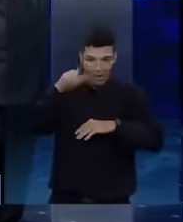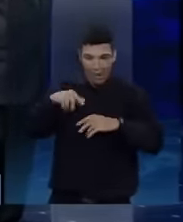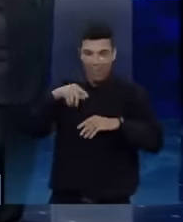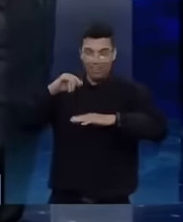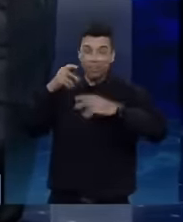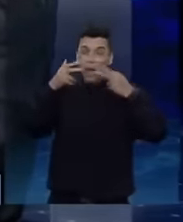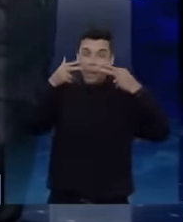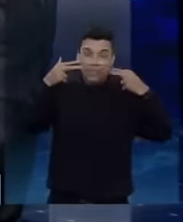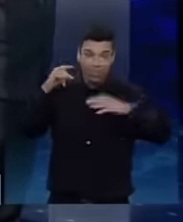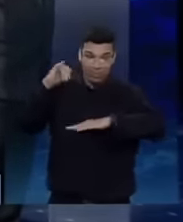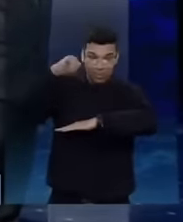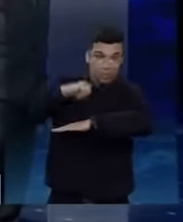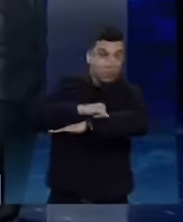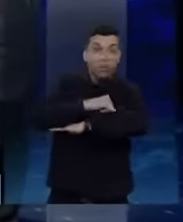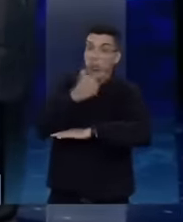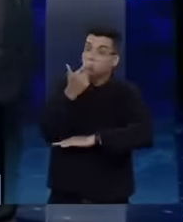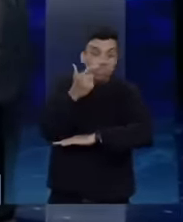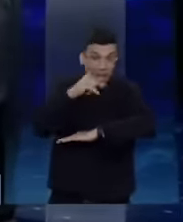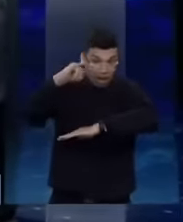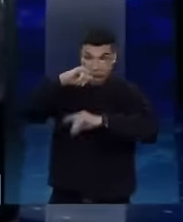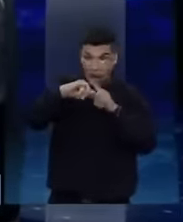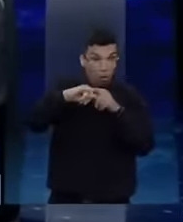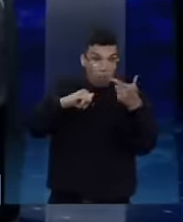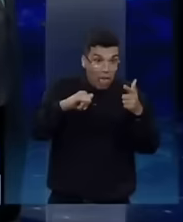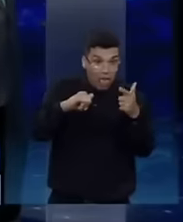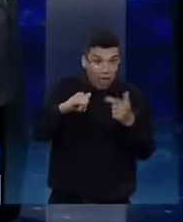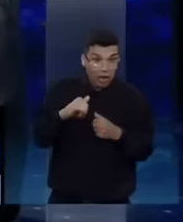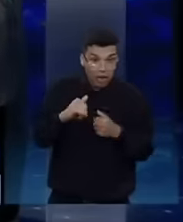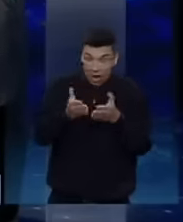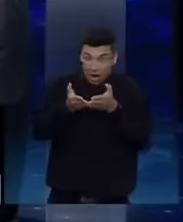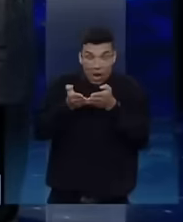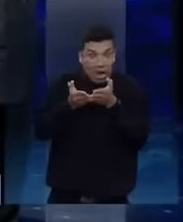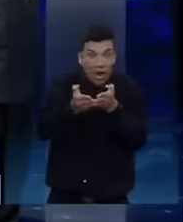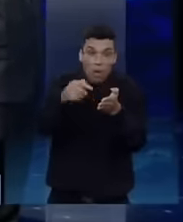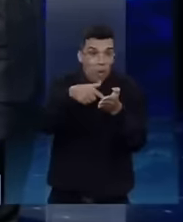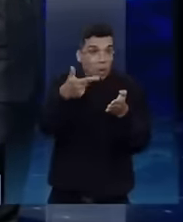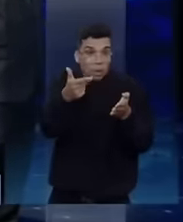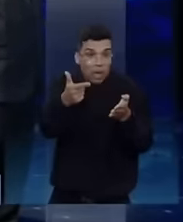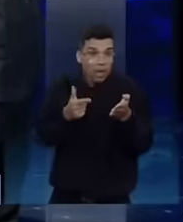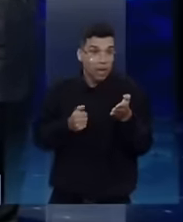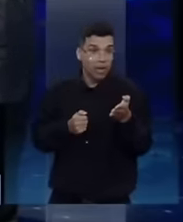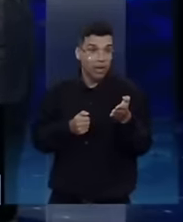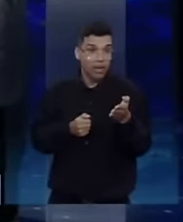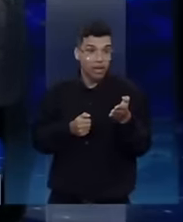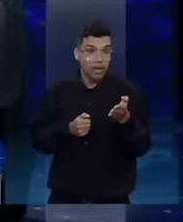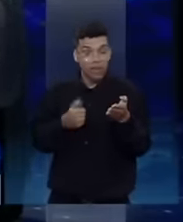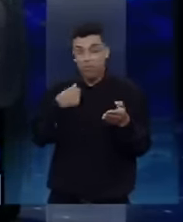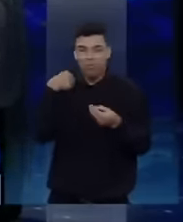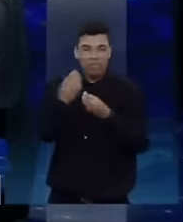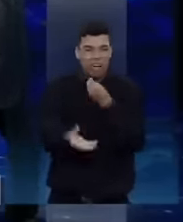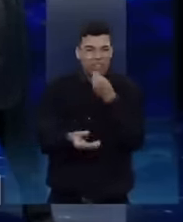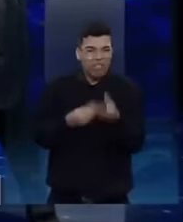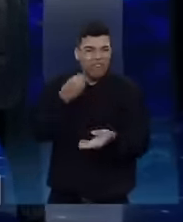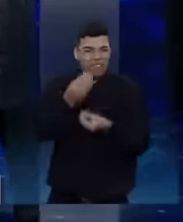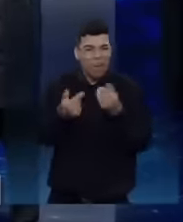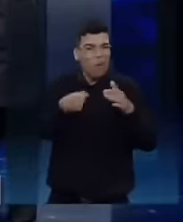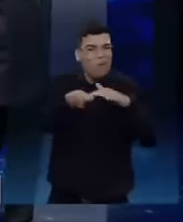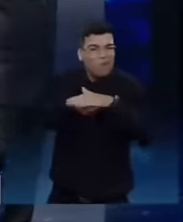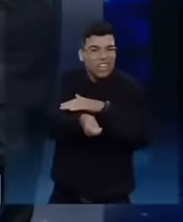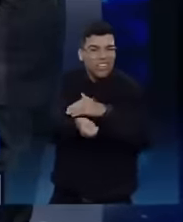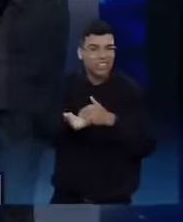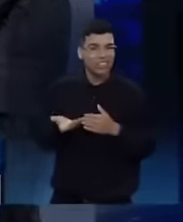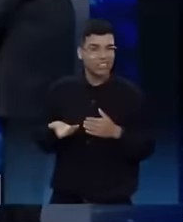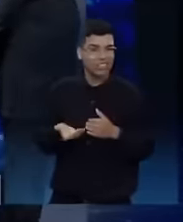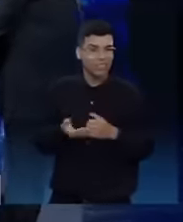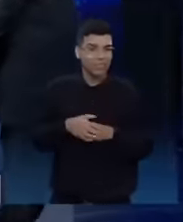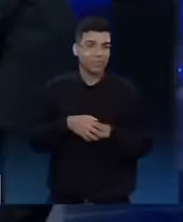tinha navio, o exército não tinha nem coturno. E eu dei. Na